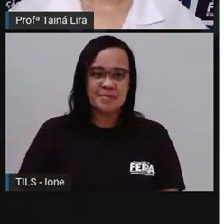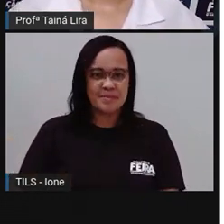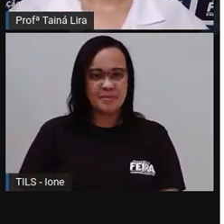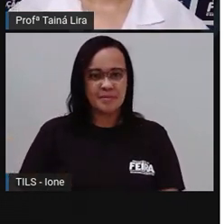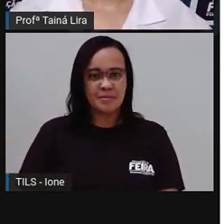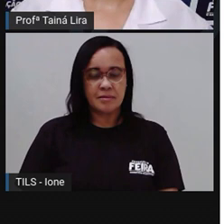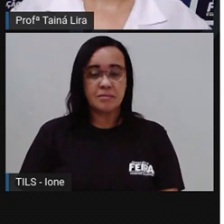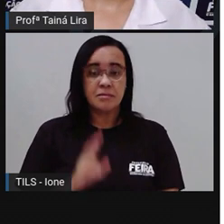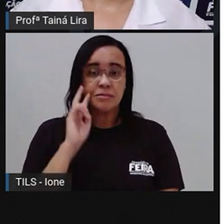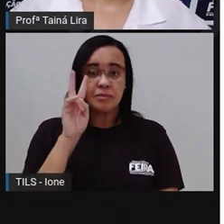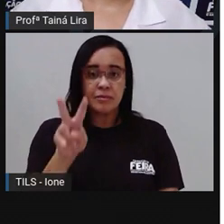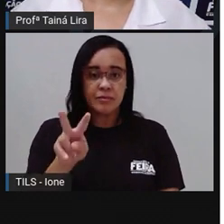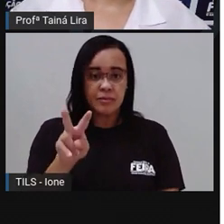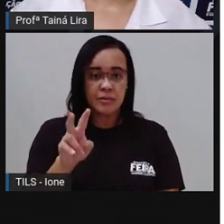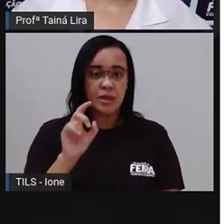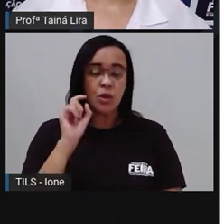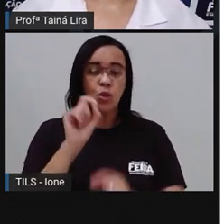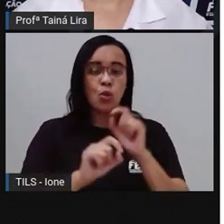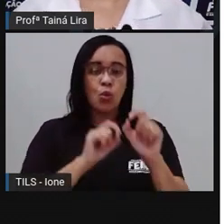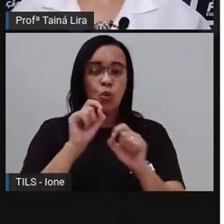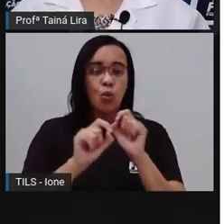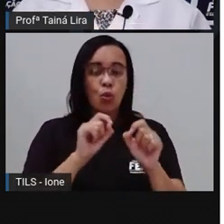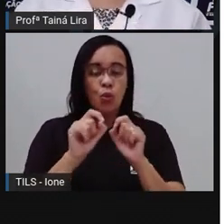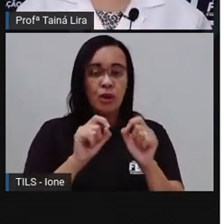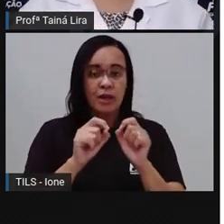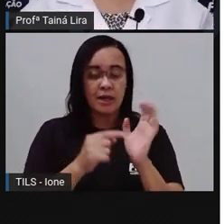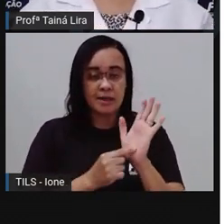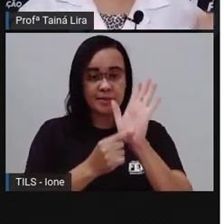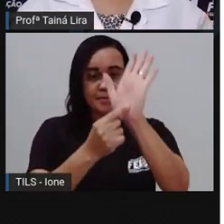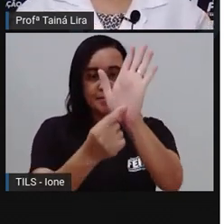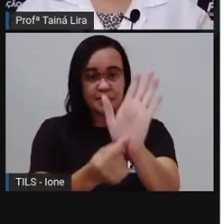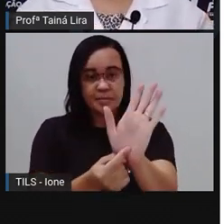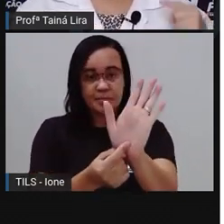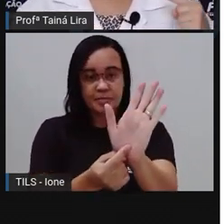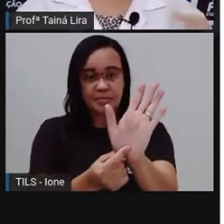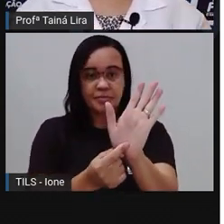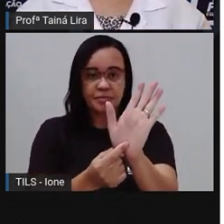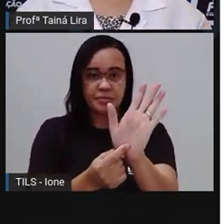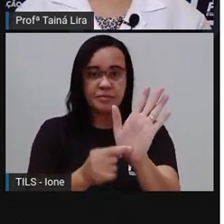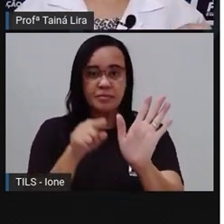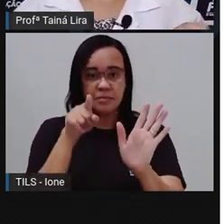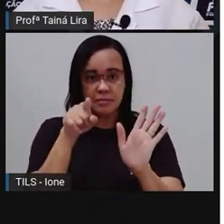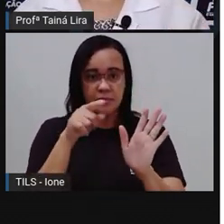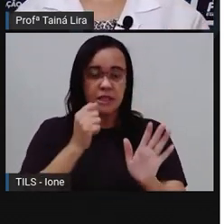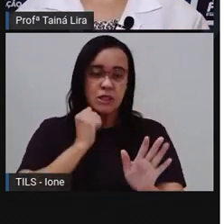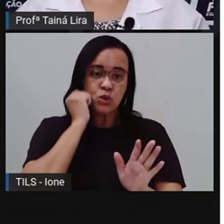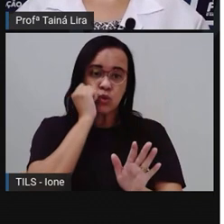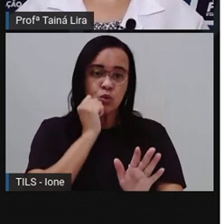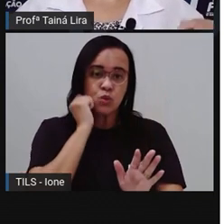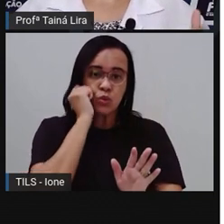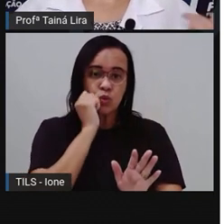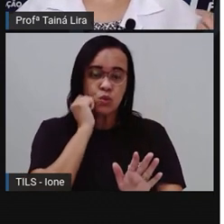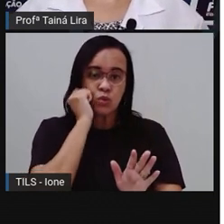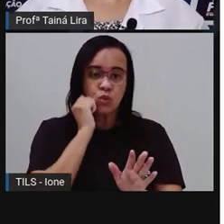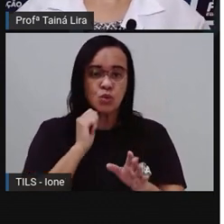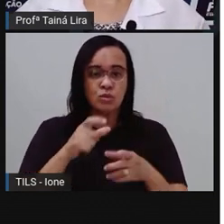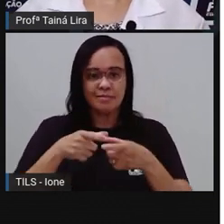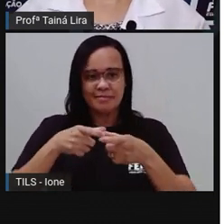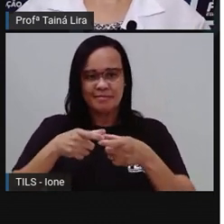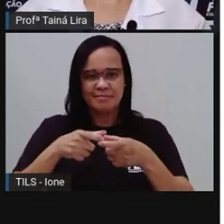Olha lá, a Pró trouxe agora para vocês uma receita, ó, que é suco de maracujá e